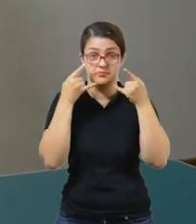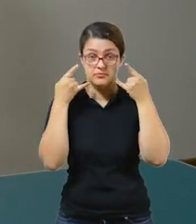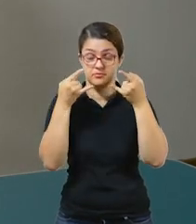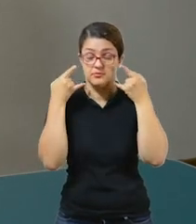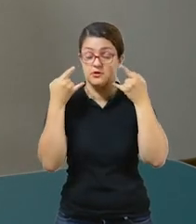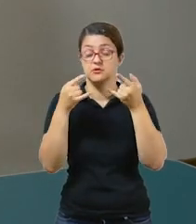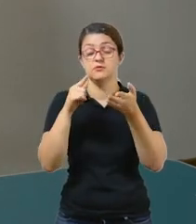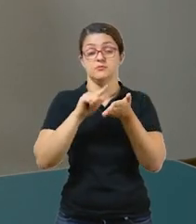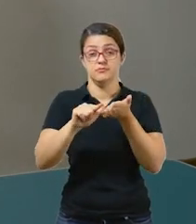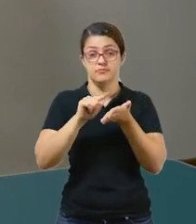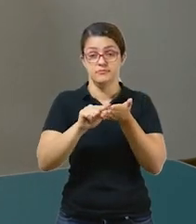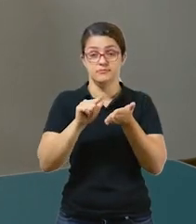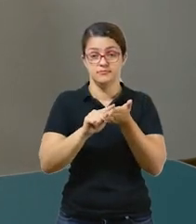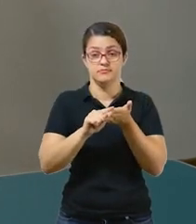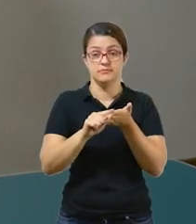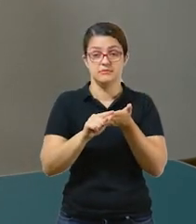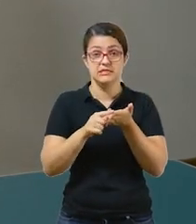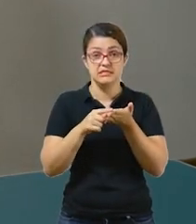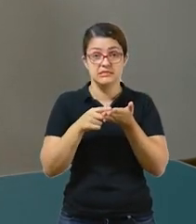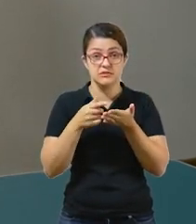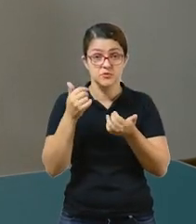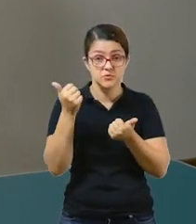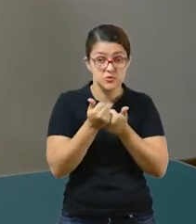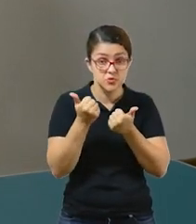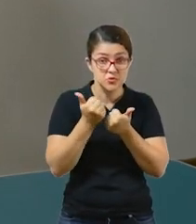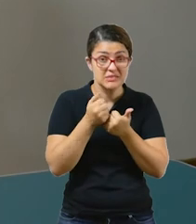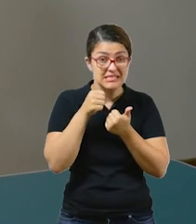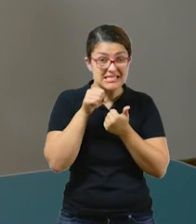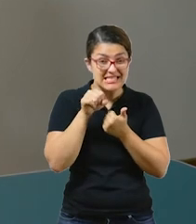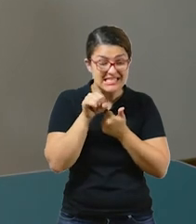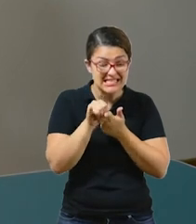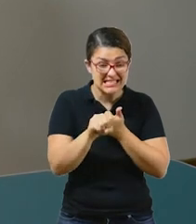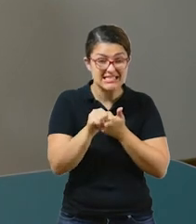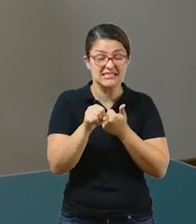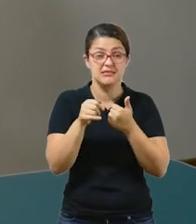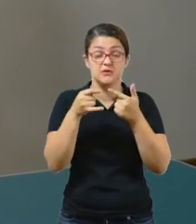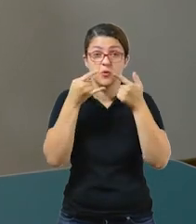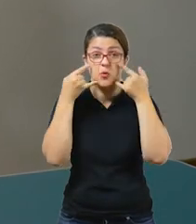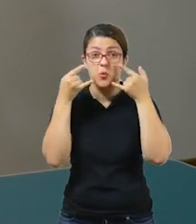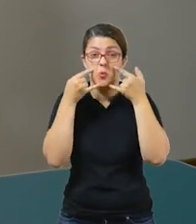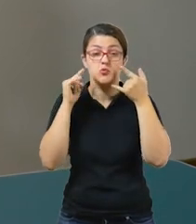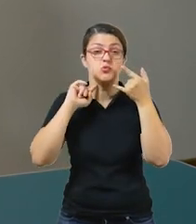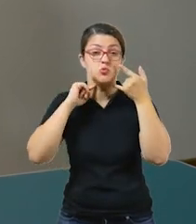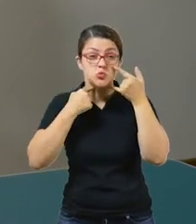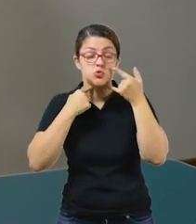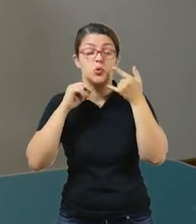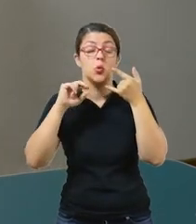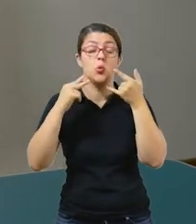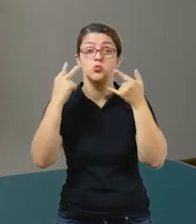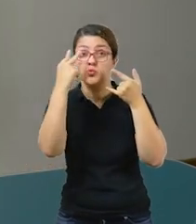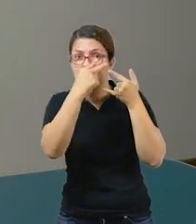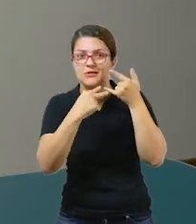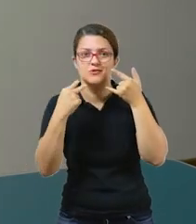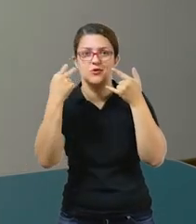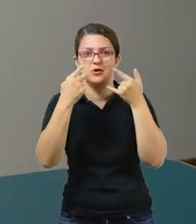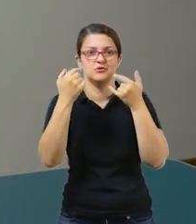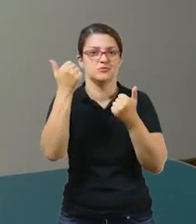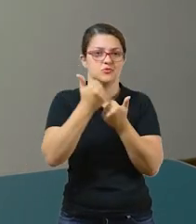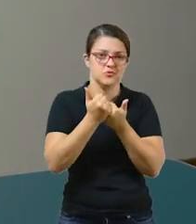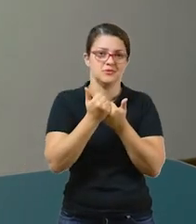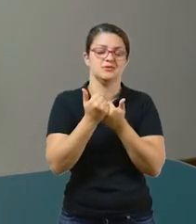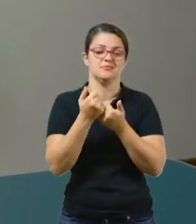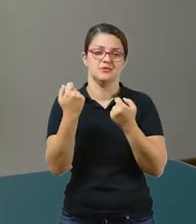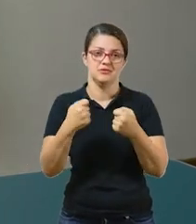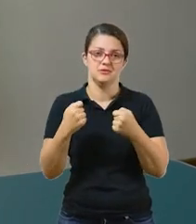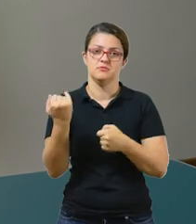corretamente, troque a máscara sempre que ela estiver úmida ou suja ou a cada duas horas. Isso é muito importante,